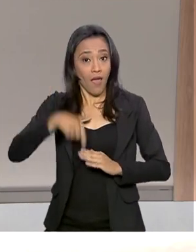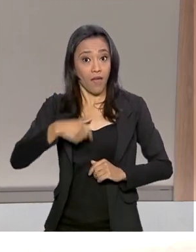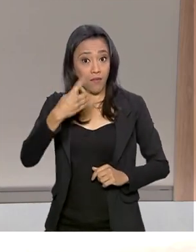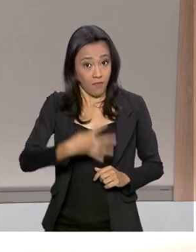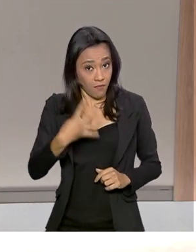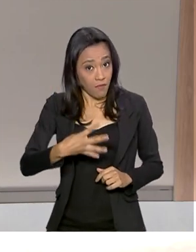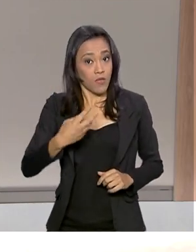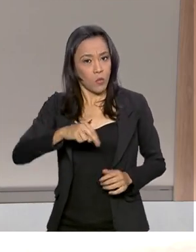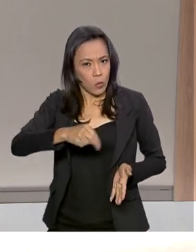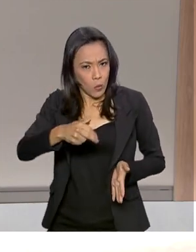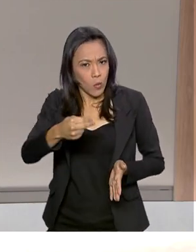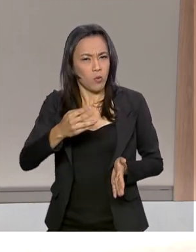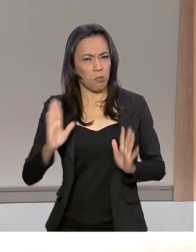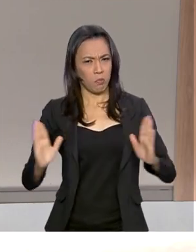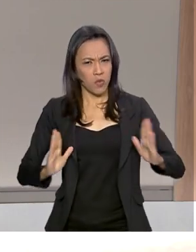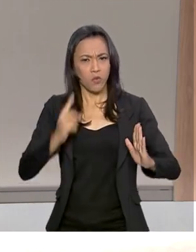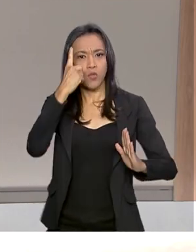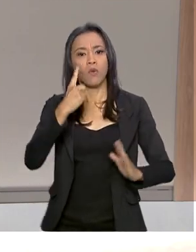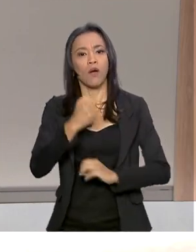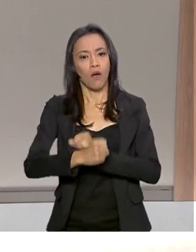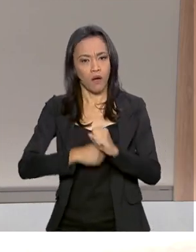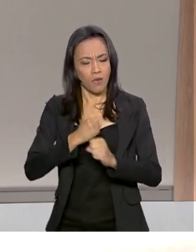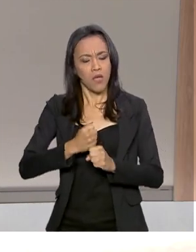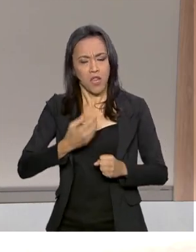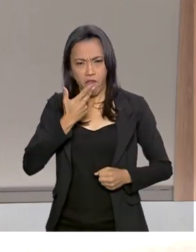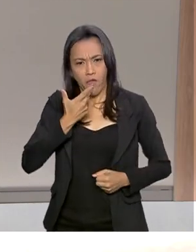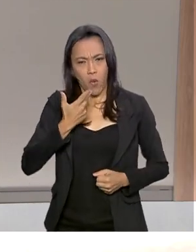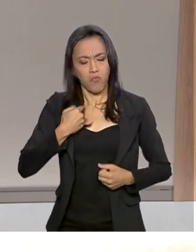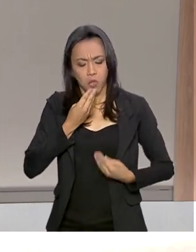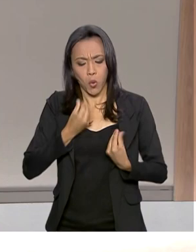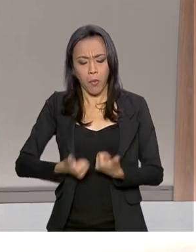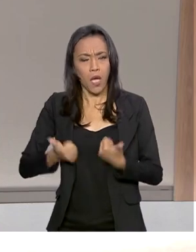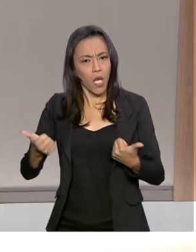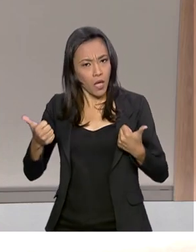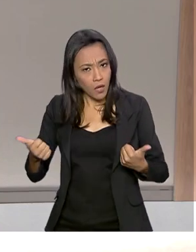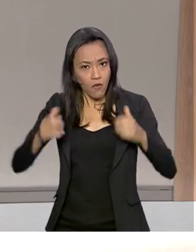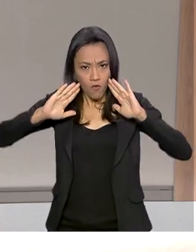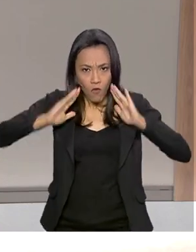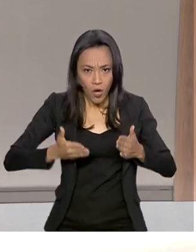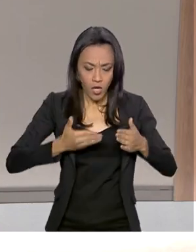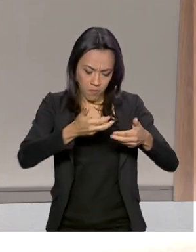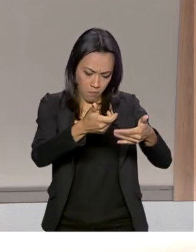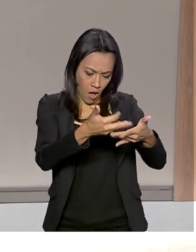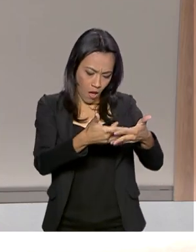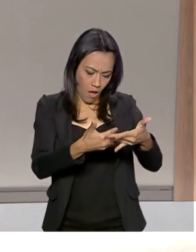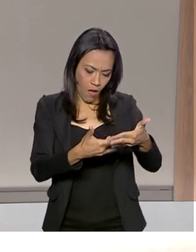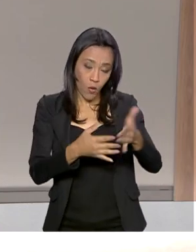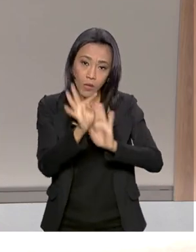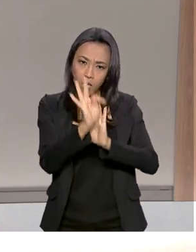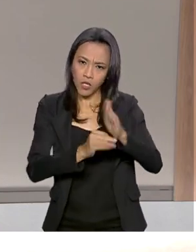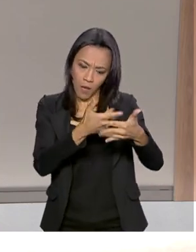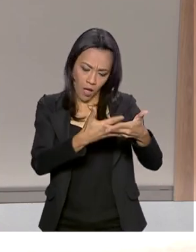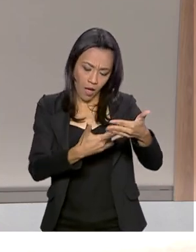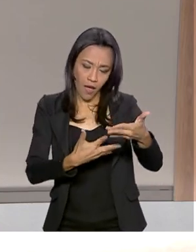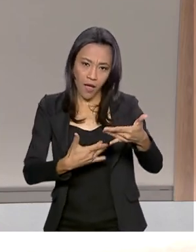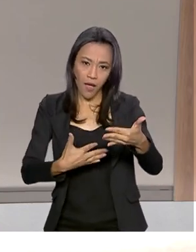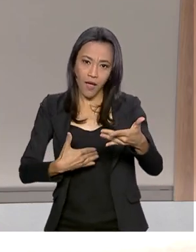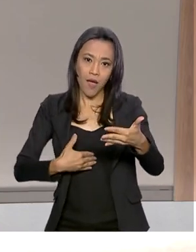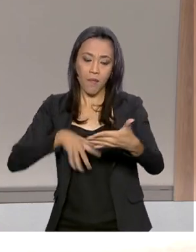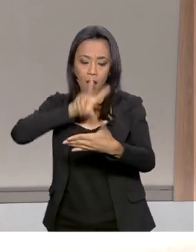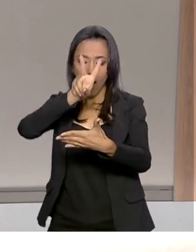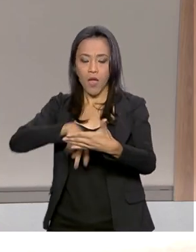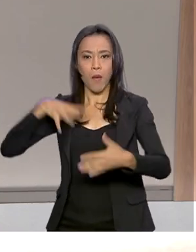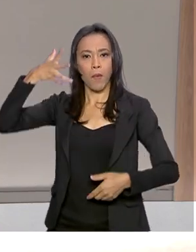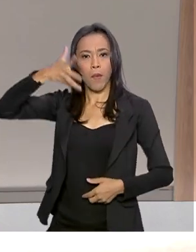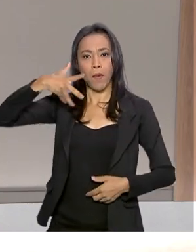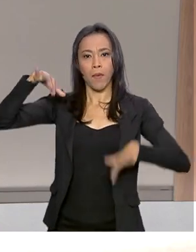de um ano. Ele diz que está bem e trabalha com foco no discurso que vai fazer na abertura da Assembleia Geral da ONU. E